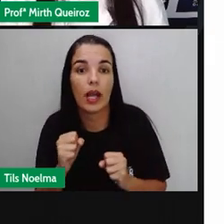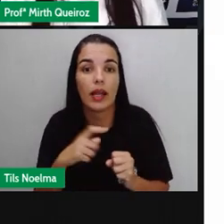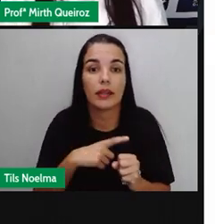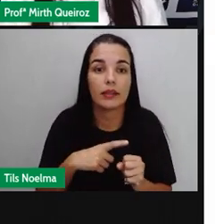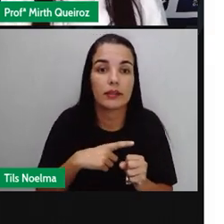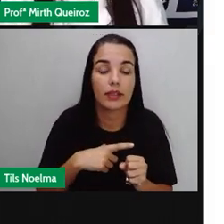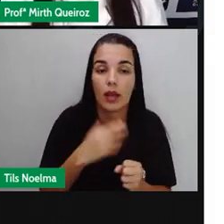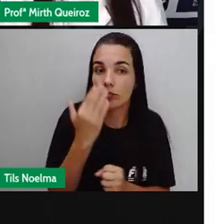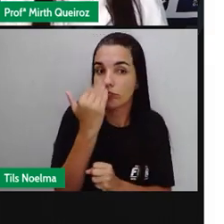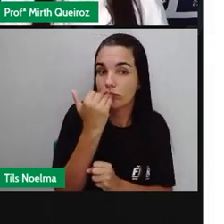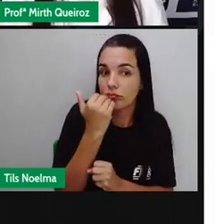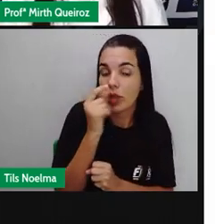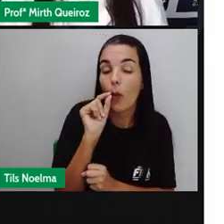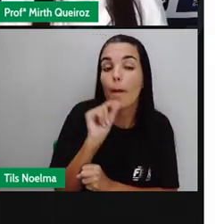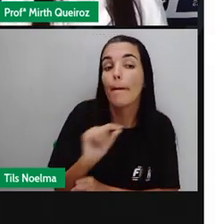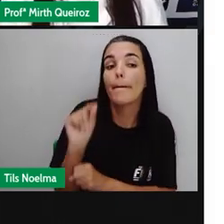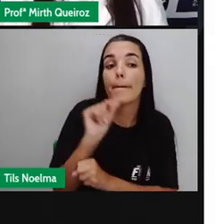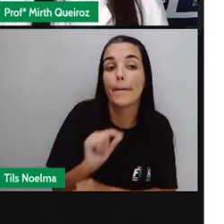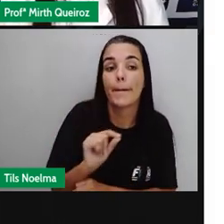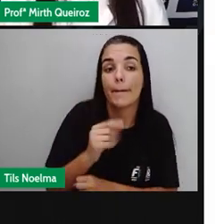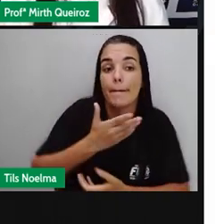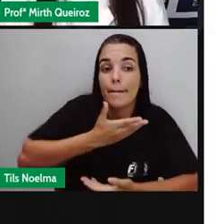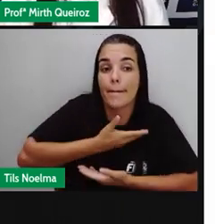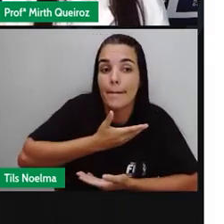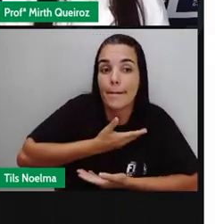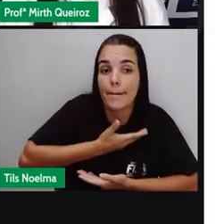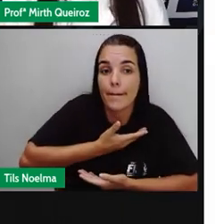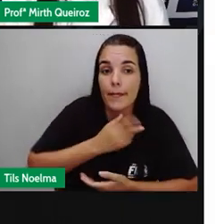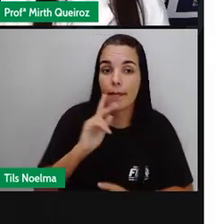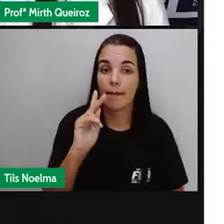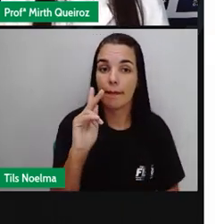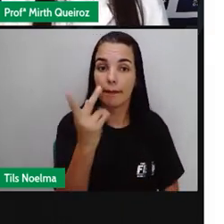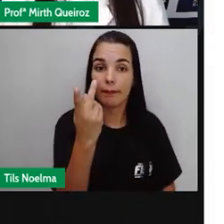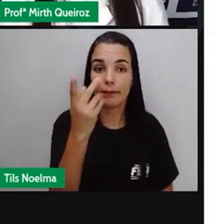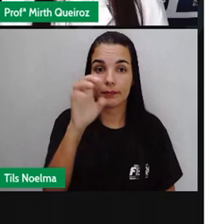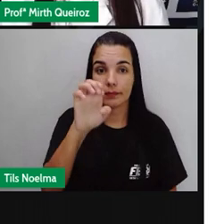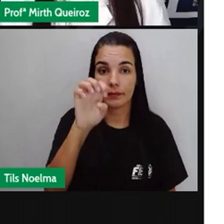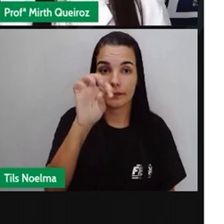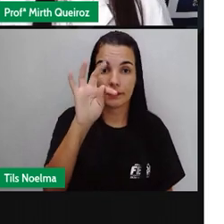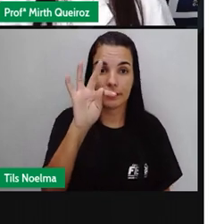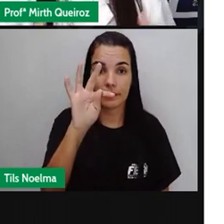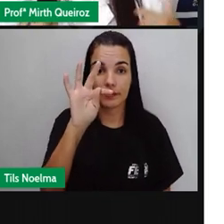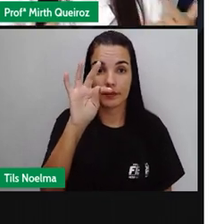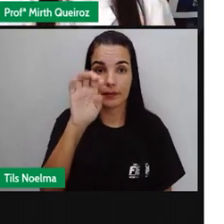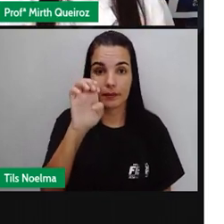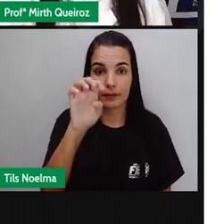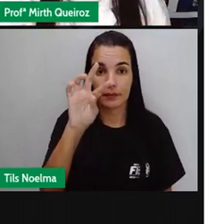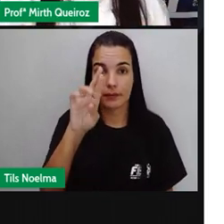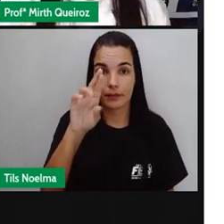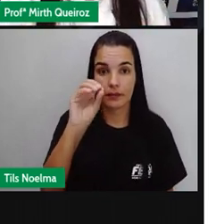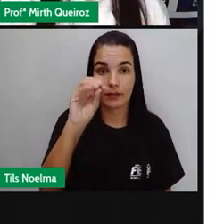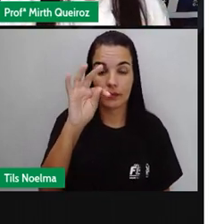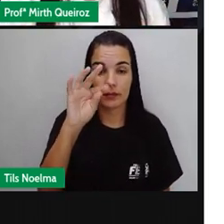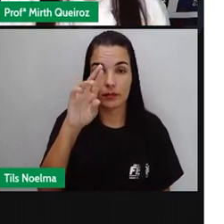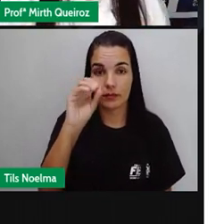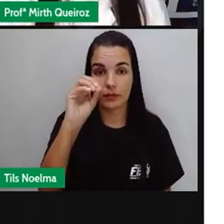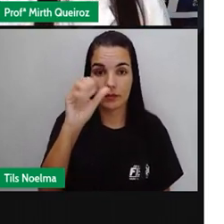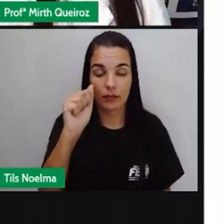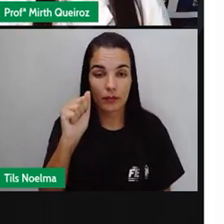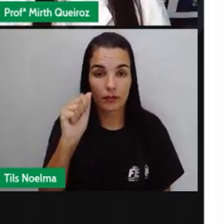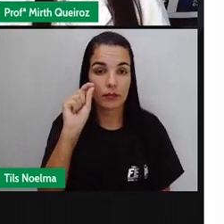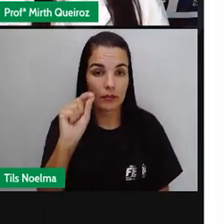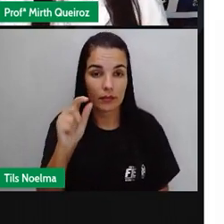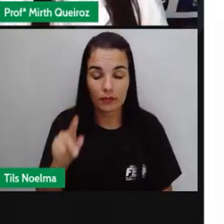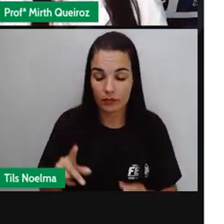a sua nutrição. O que que significa isso? Heterótrofa é quando ela depende do outro para se alimentar.